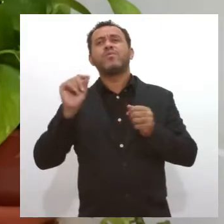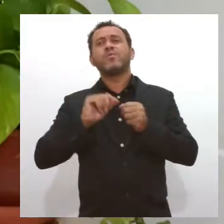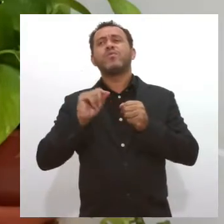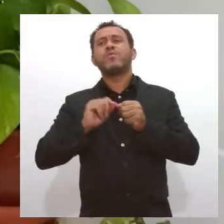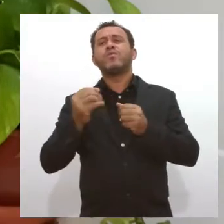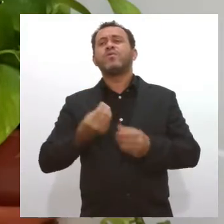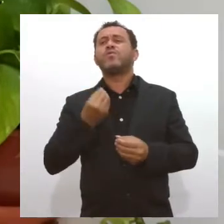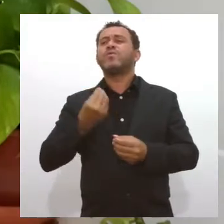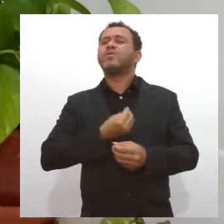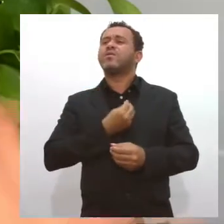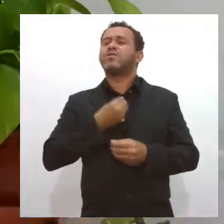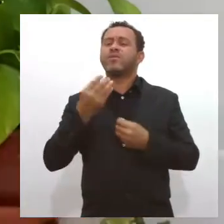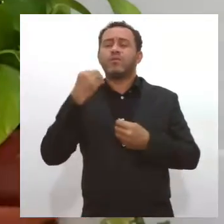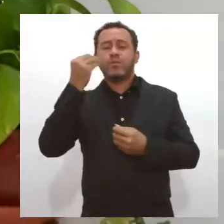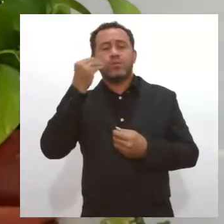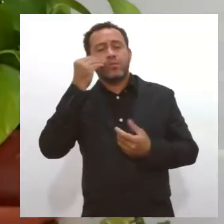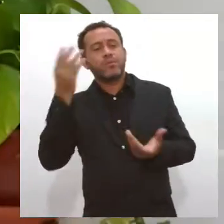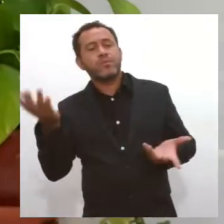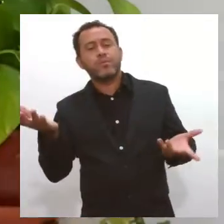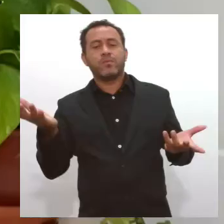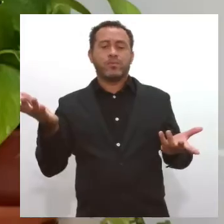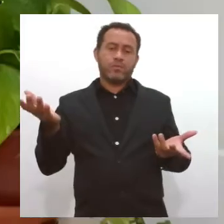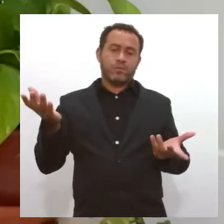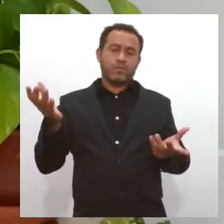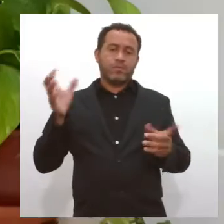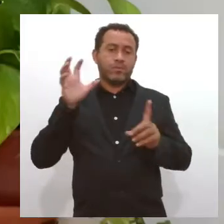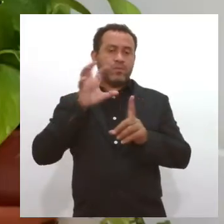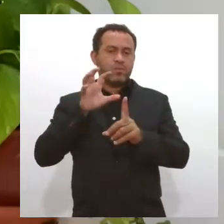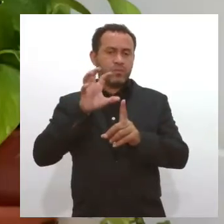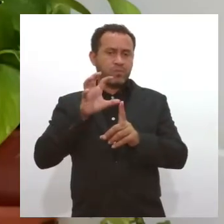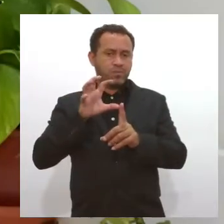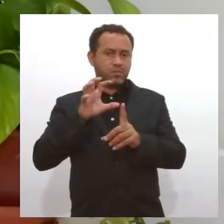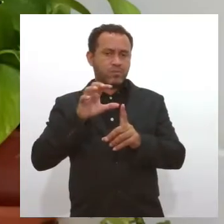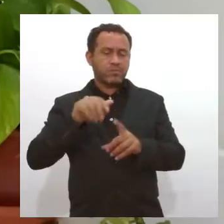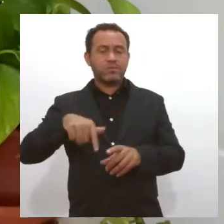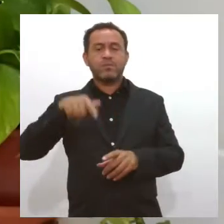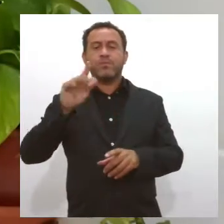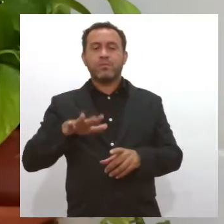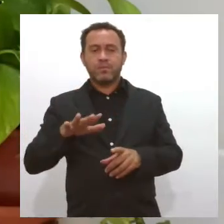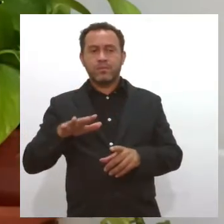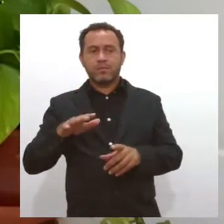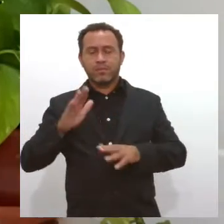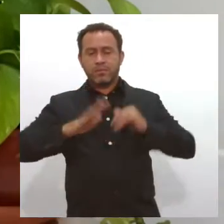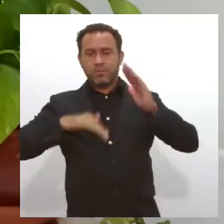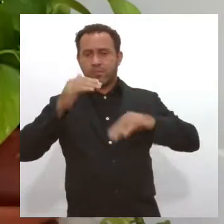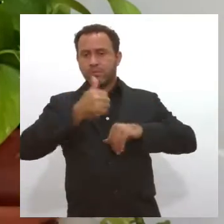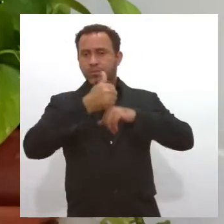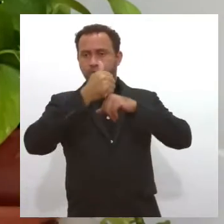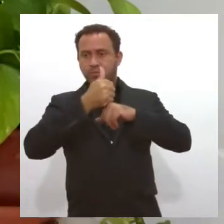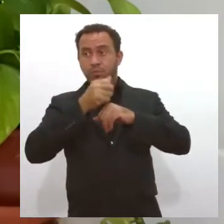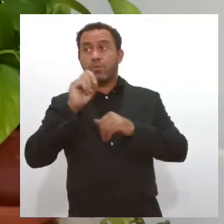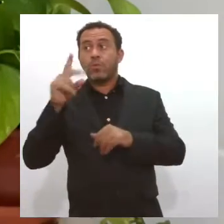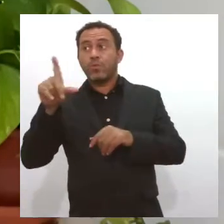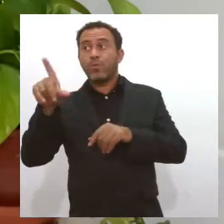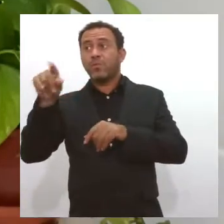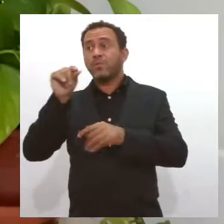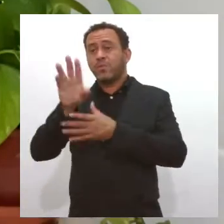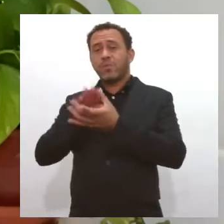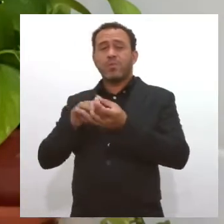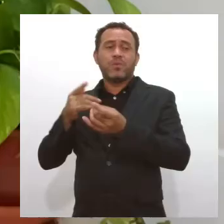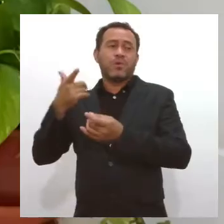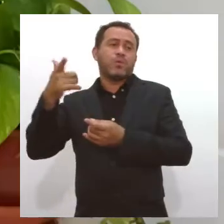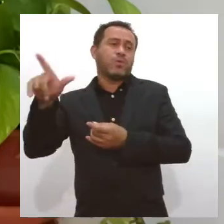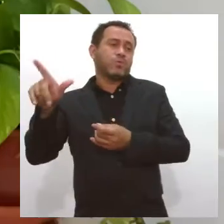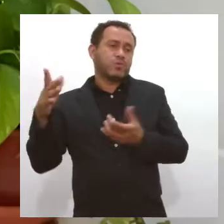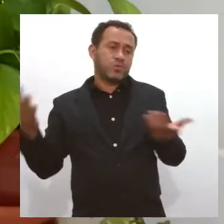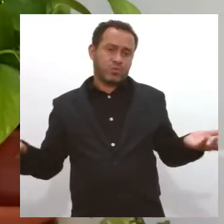foi a vida que eu vivi? Eu influenciei a minha jornada pessoal ou profissional ou eu fui muito mais influenciada?